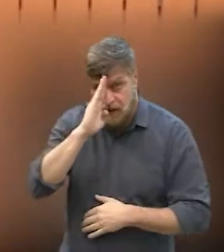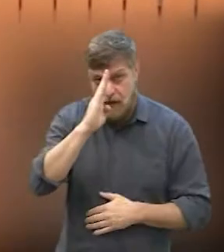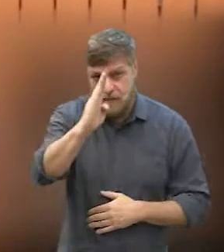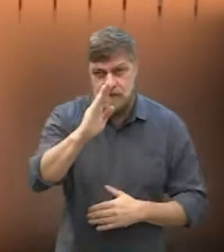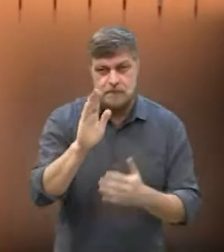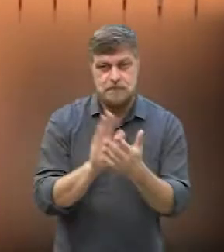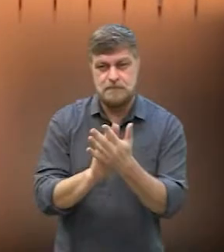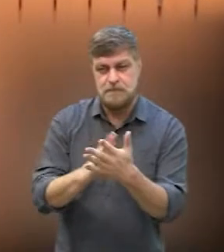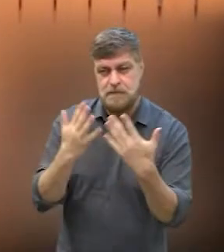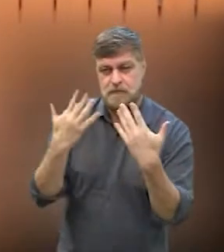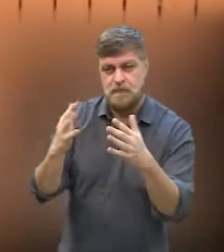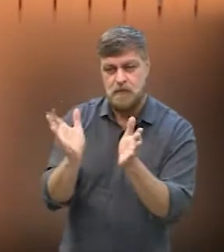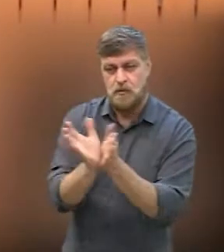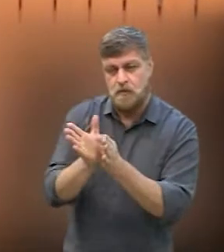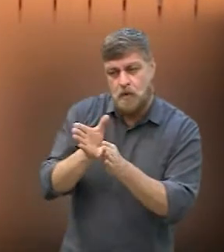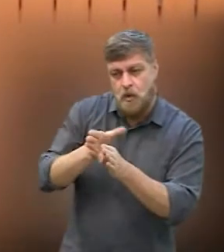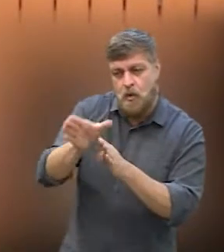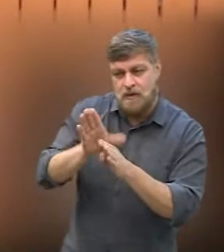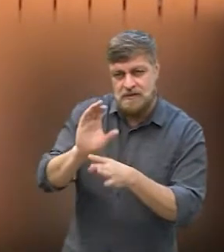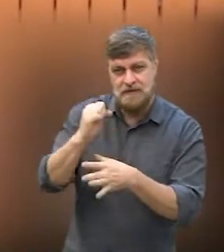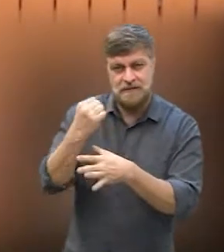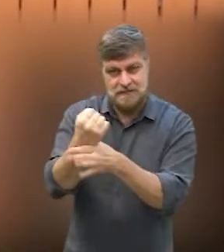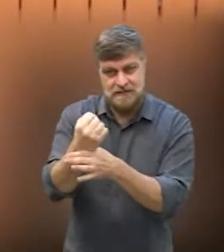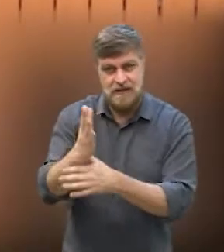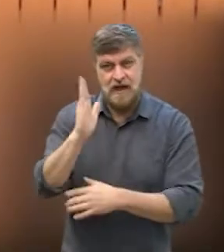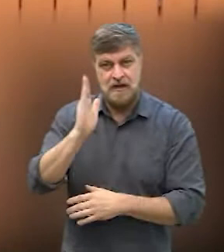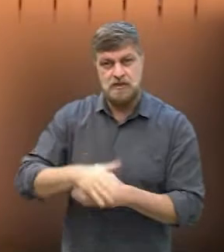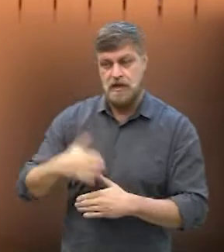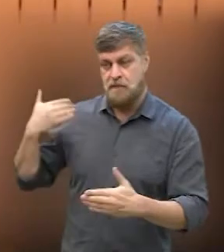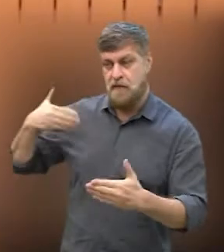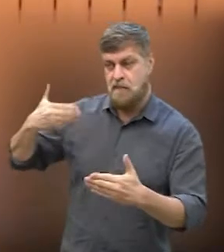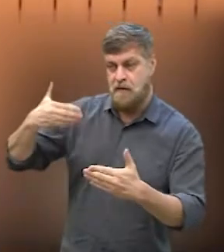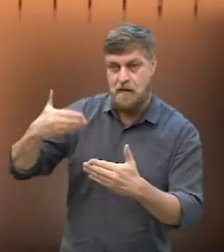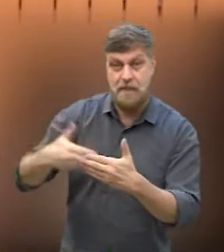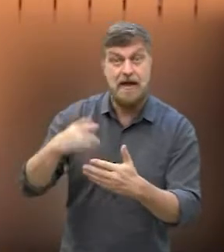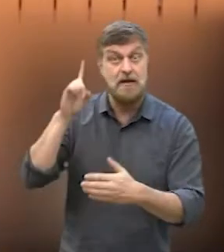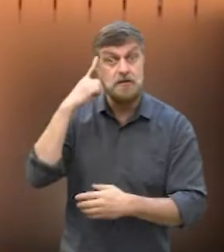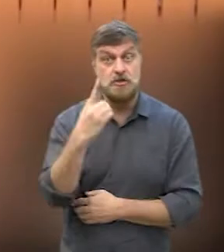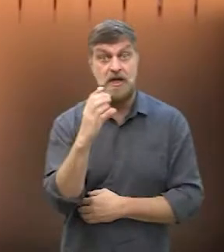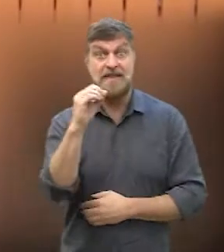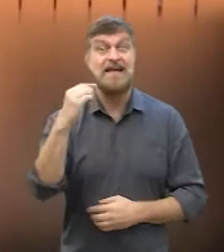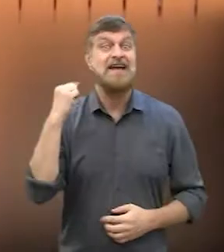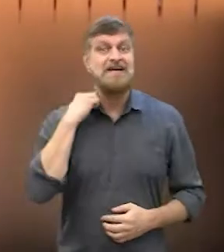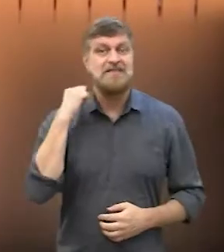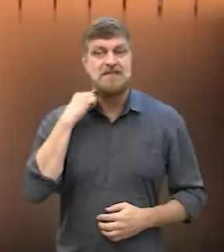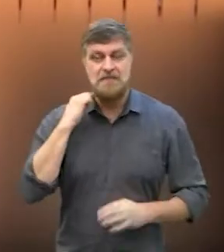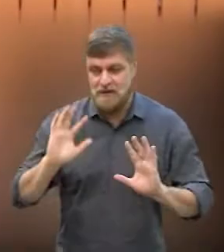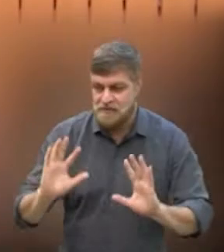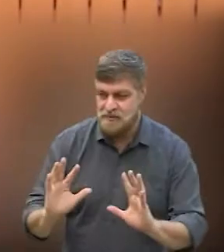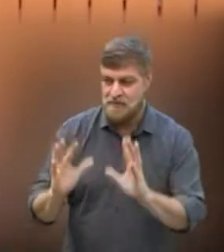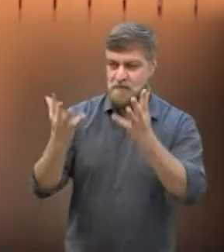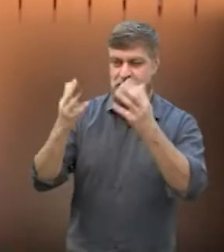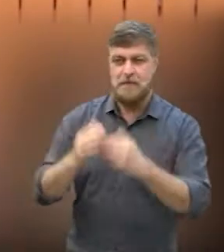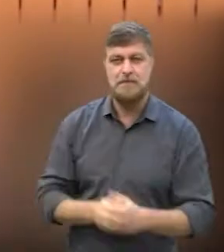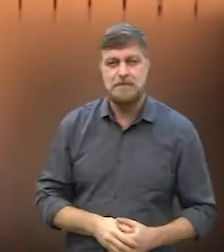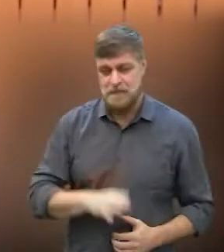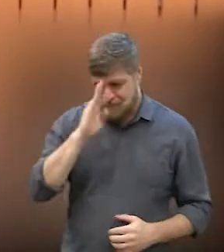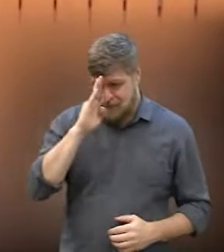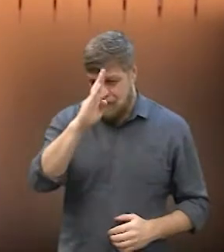também parabenizar o Conselho pelo aniversário que aconteceu agora no dia 10 de maio e principalmente